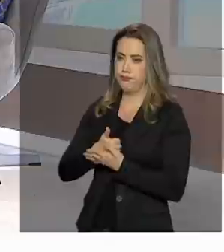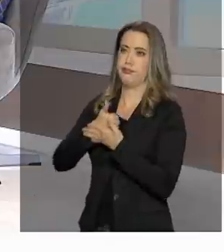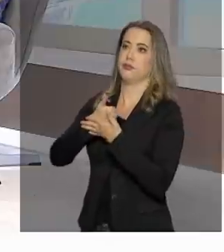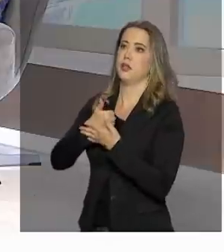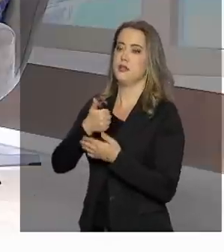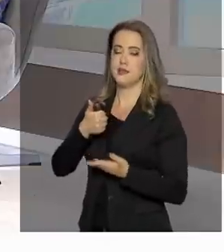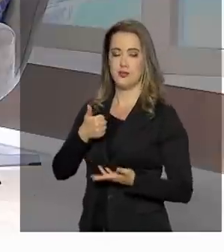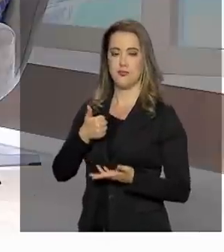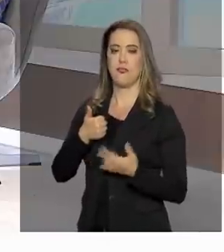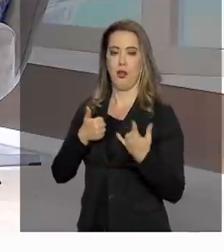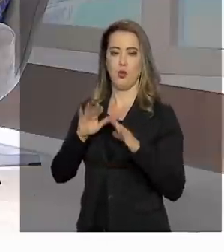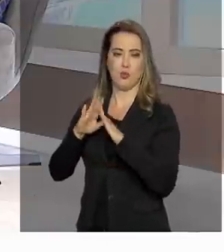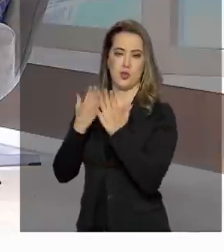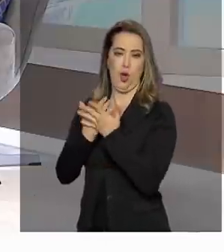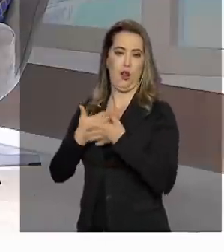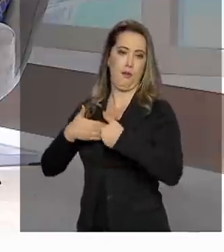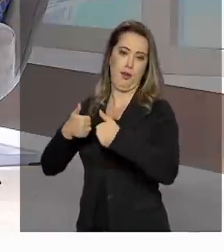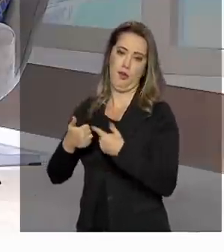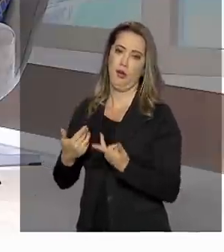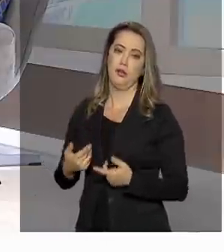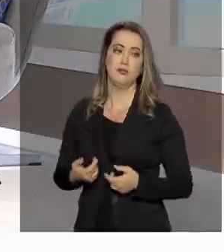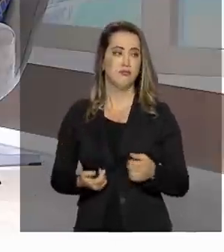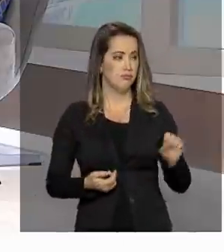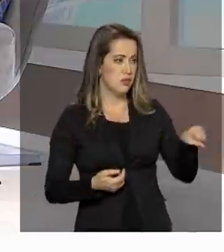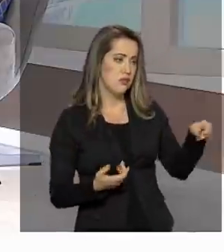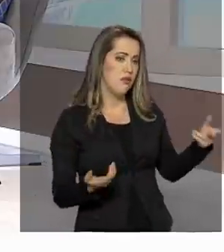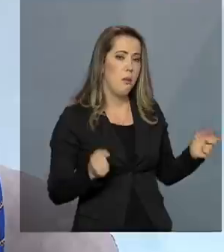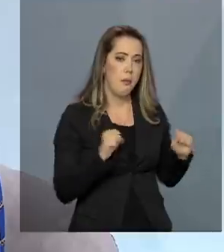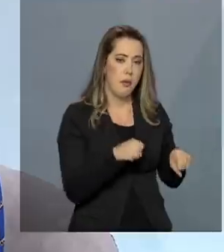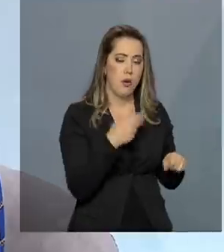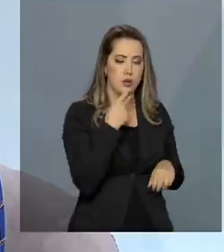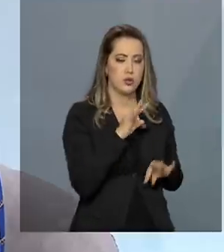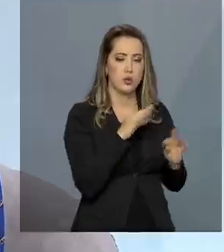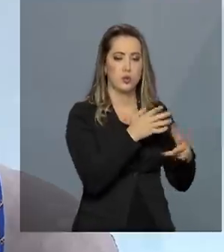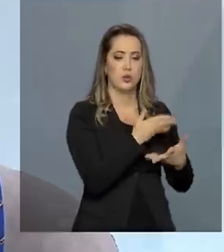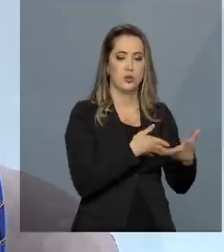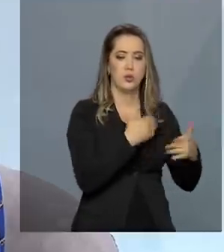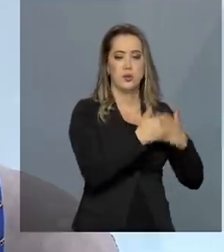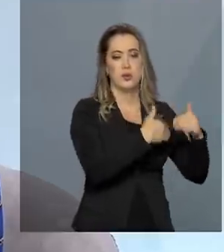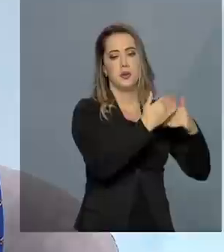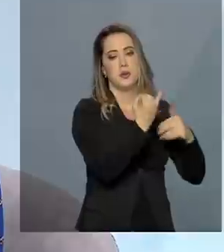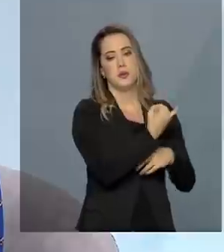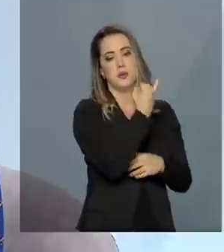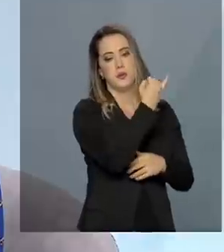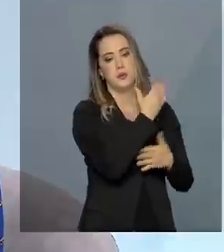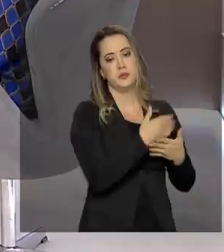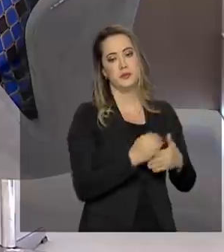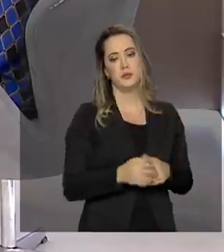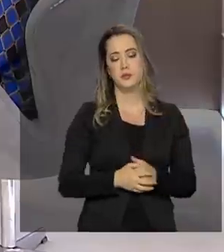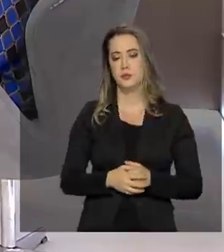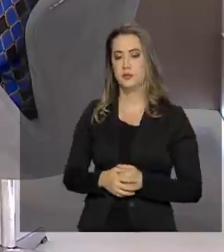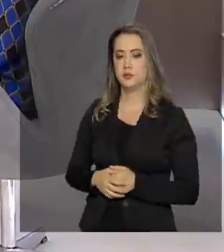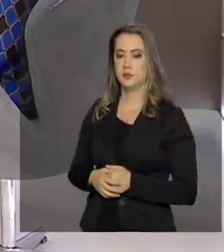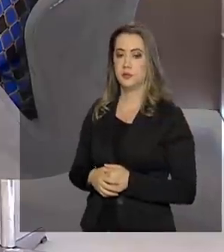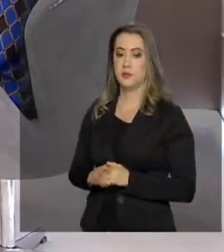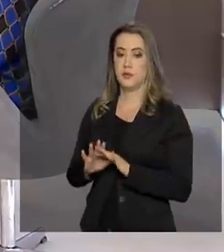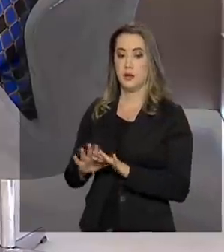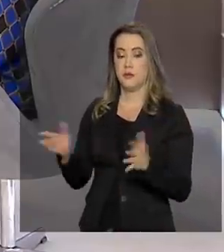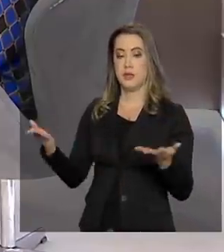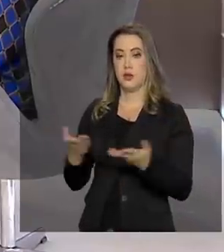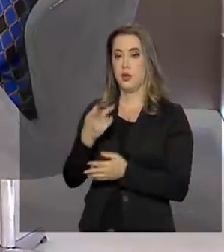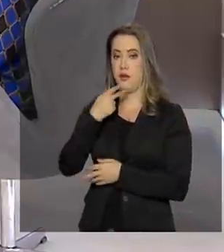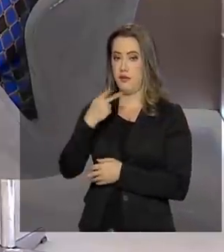tudo isso vai ser muito importante nesse aprimoramento. Agora, a divisão do